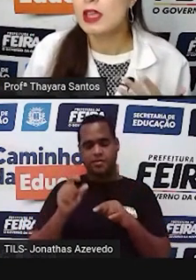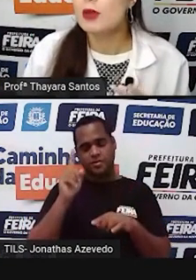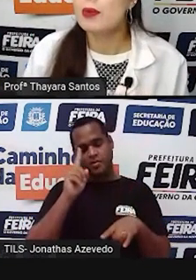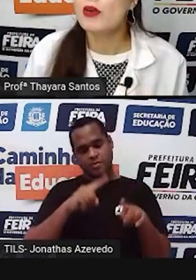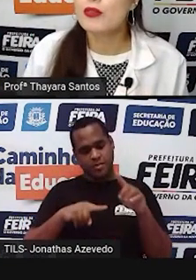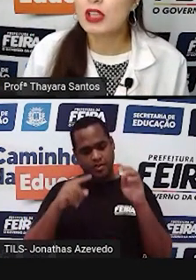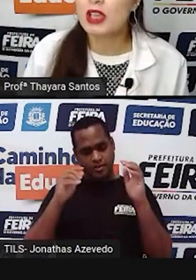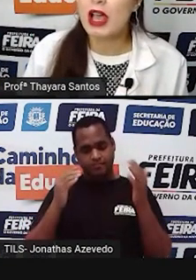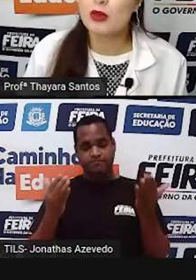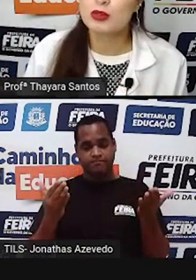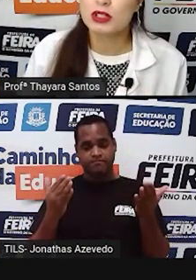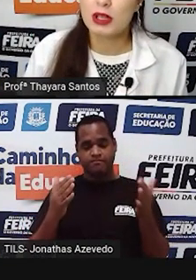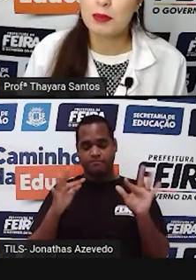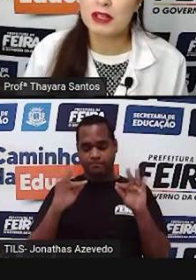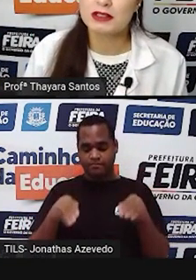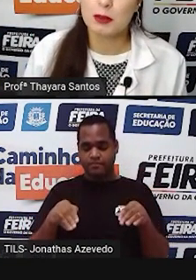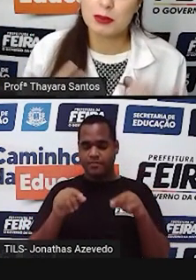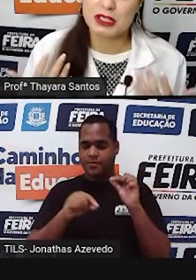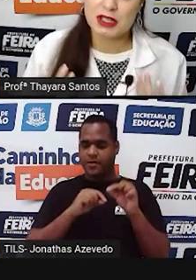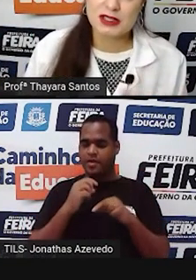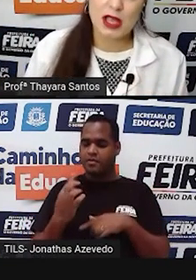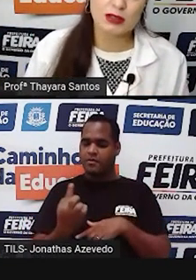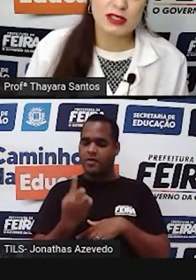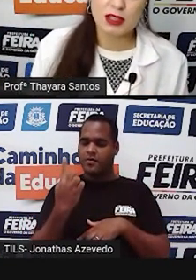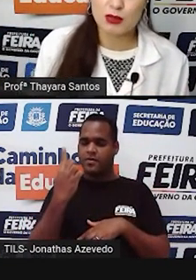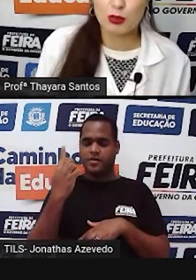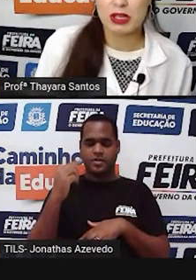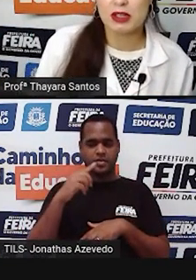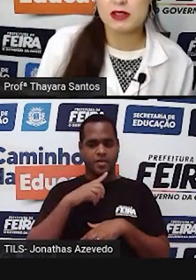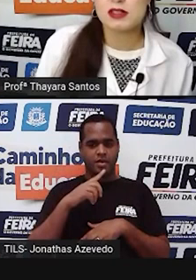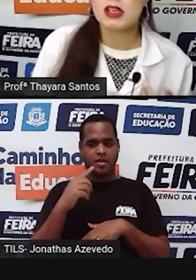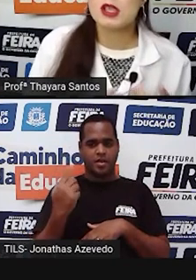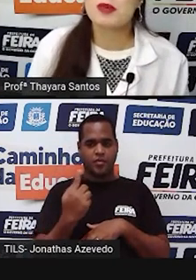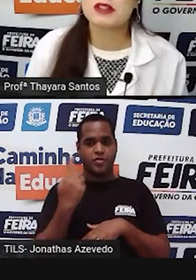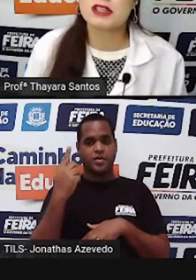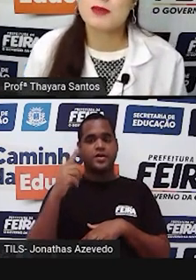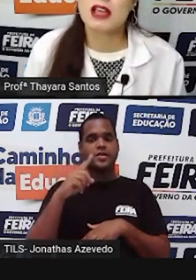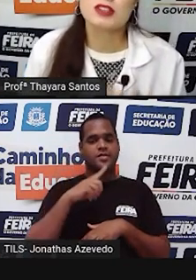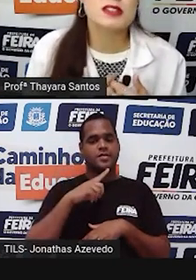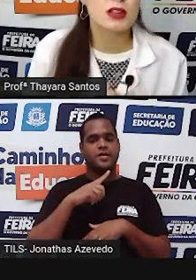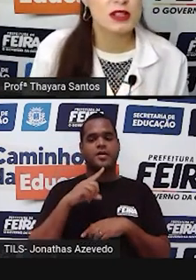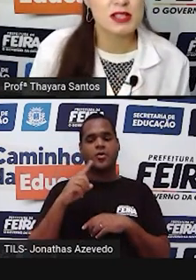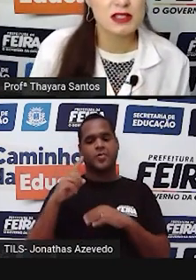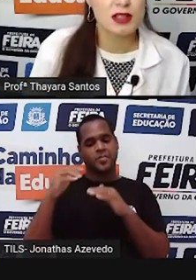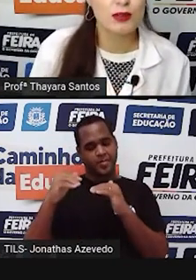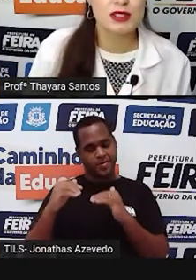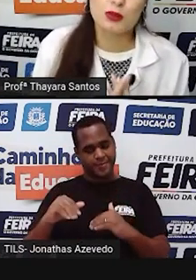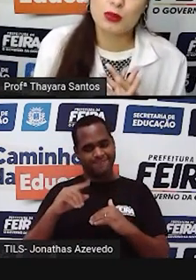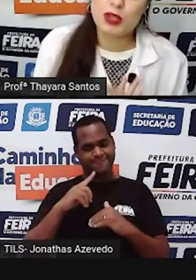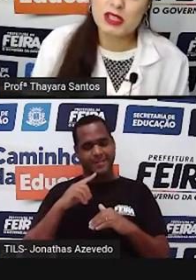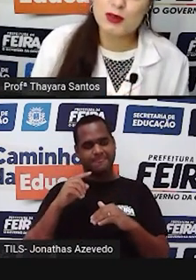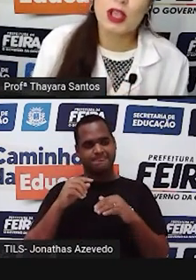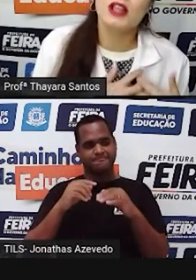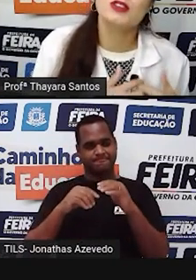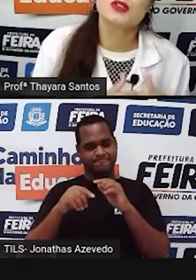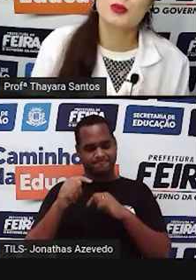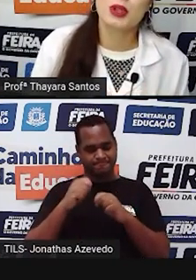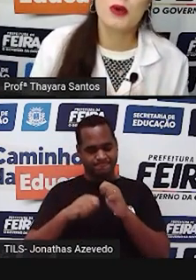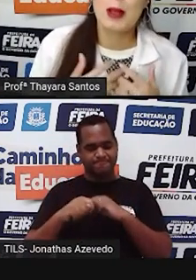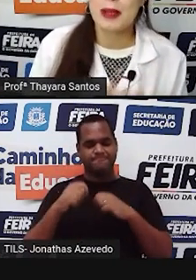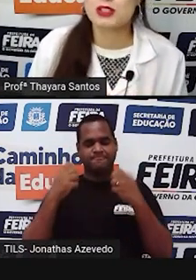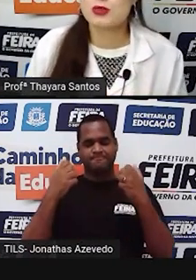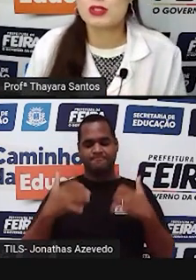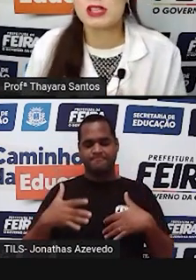E por fim, a altura da planta, plantas altas eram dominantes e plantas baixas eram recessivas, e tudo isso ele